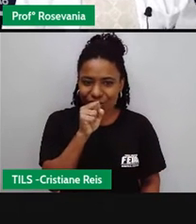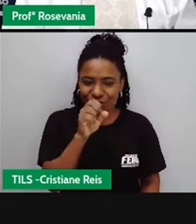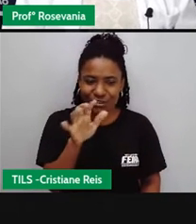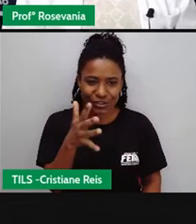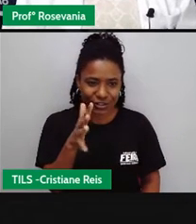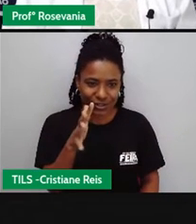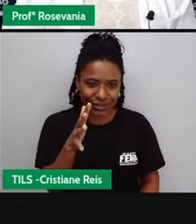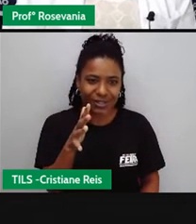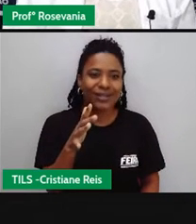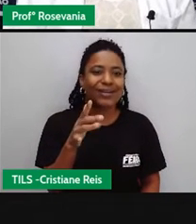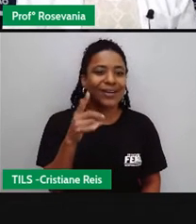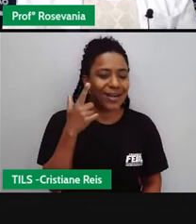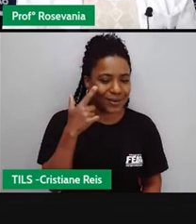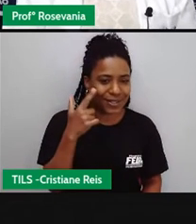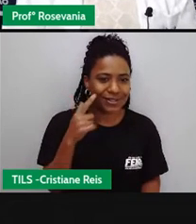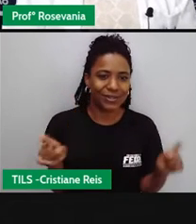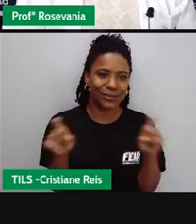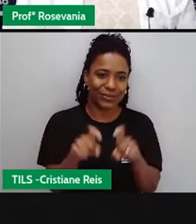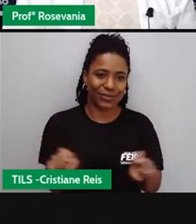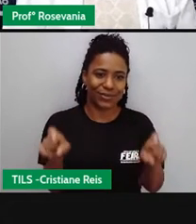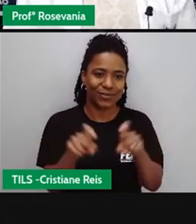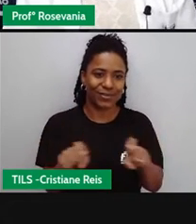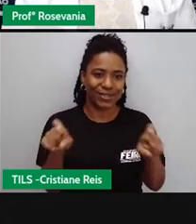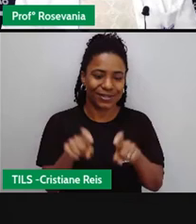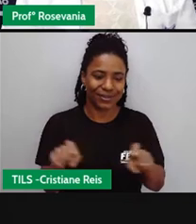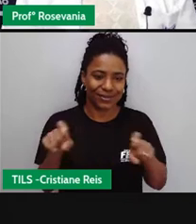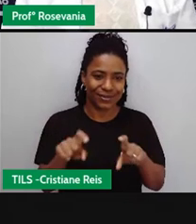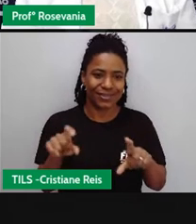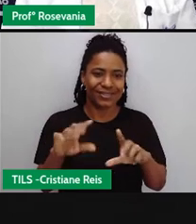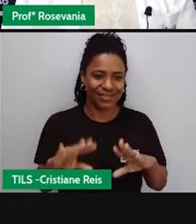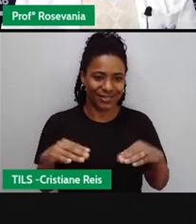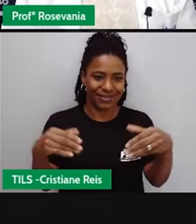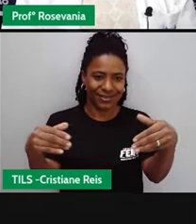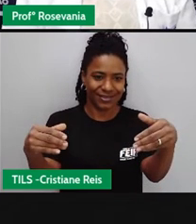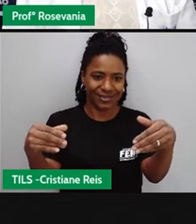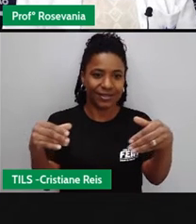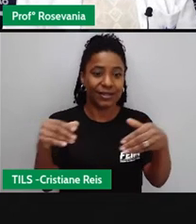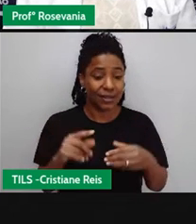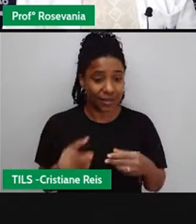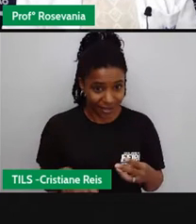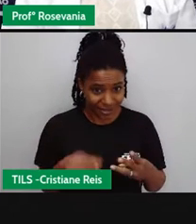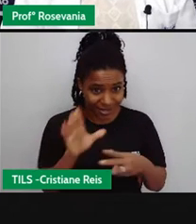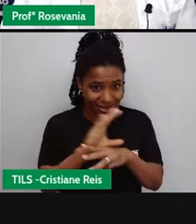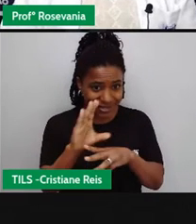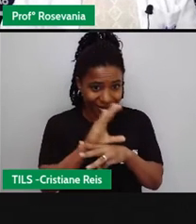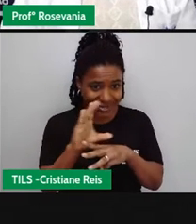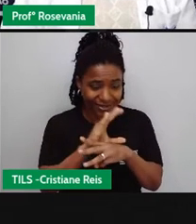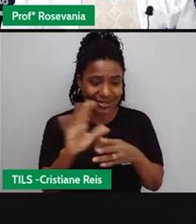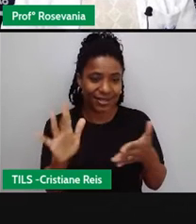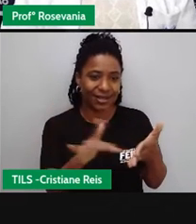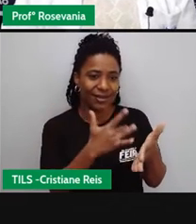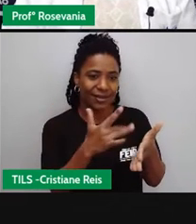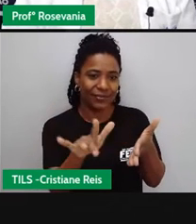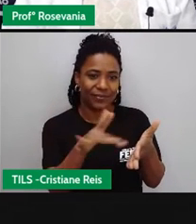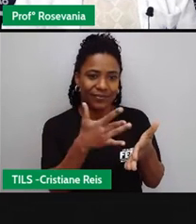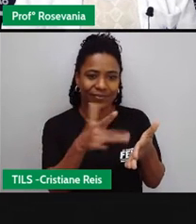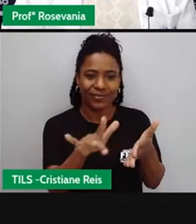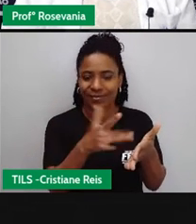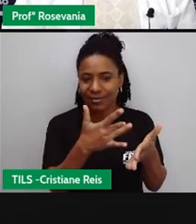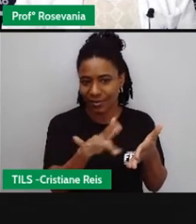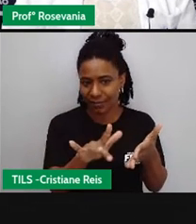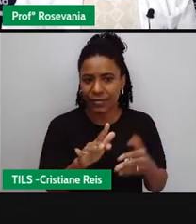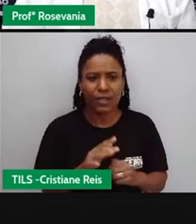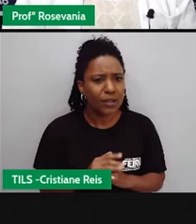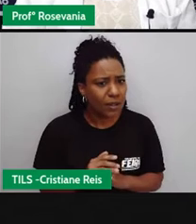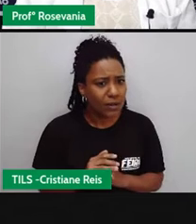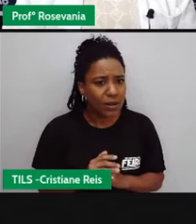representa os microcomputadores. E a cinza, os tablets, né. Aí, o que acontece? Quando eu